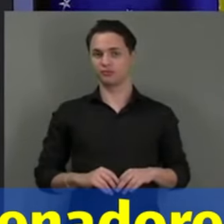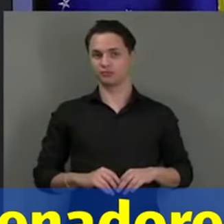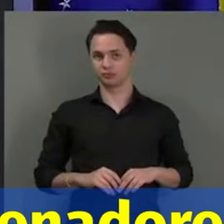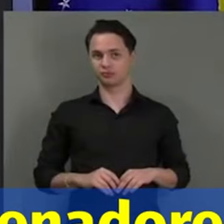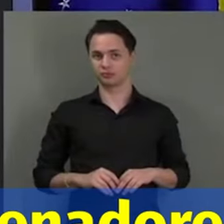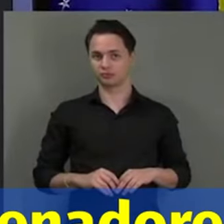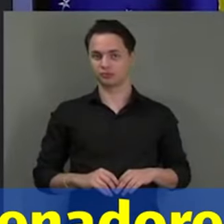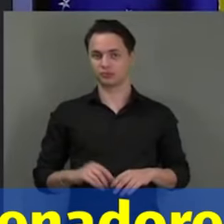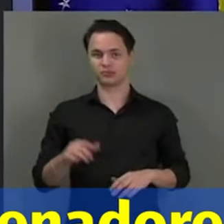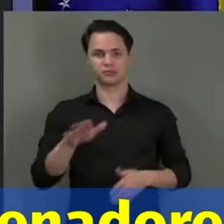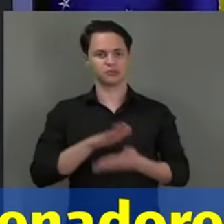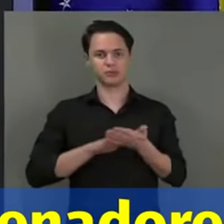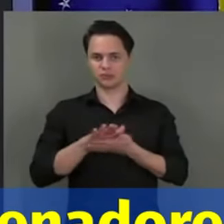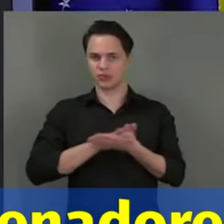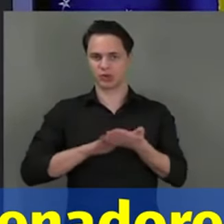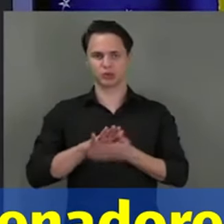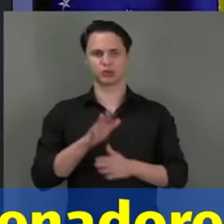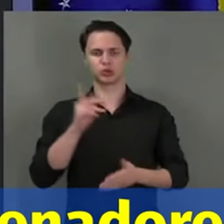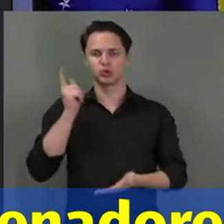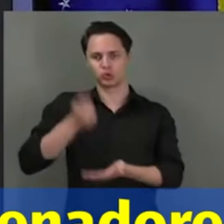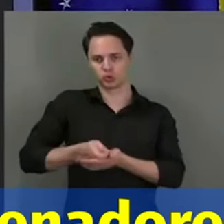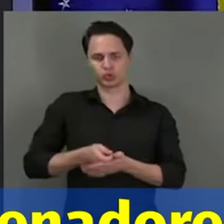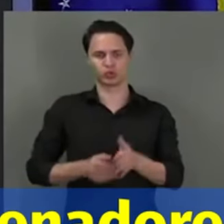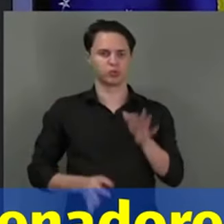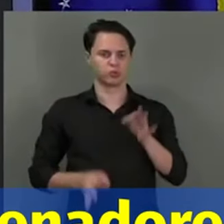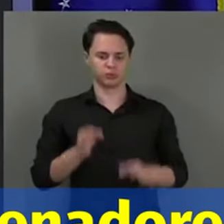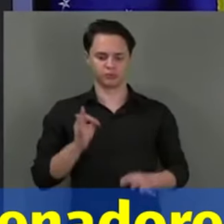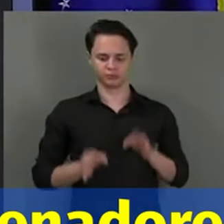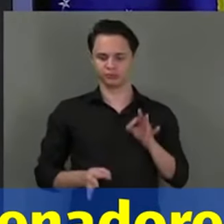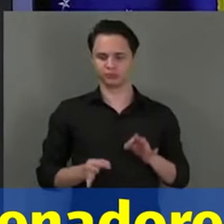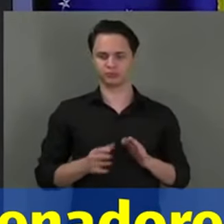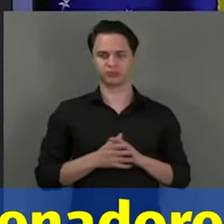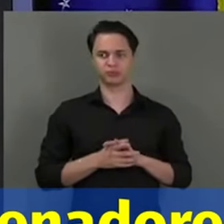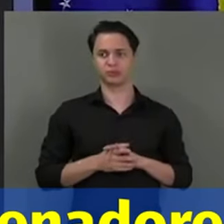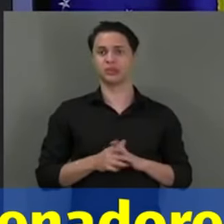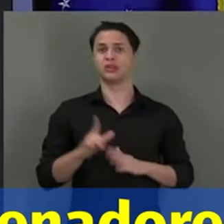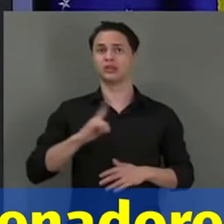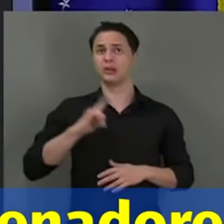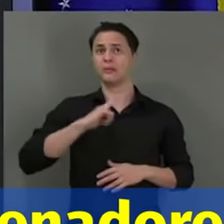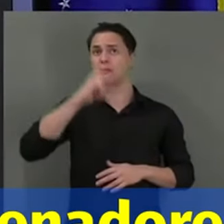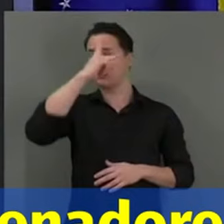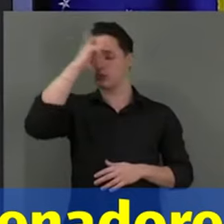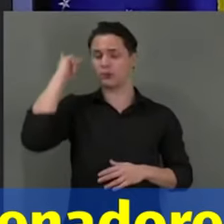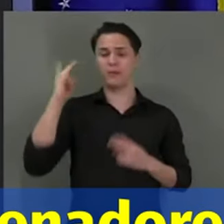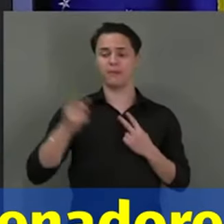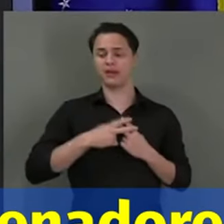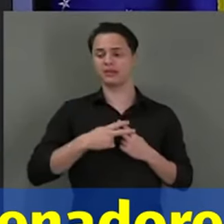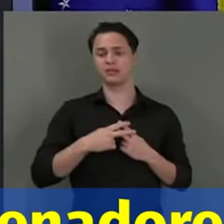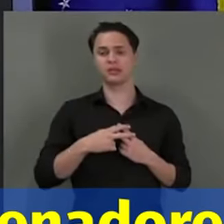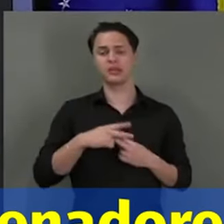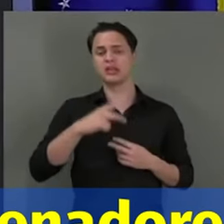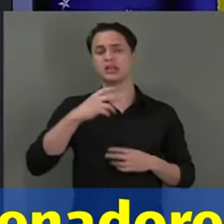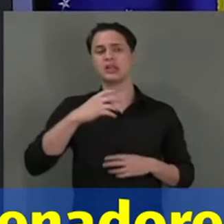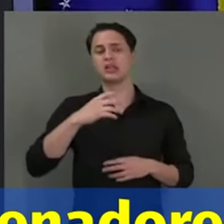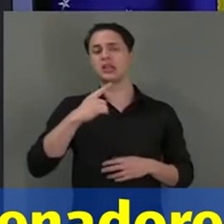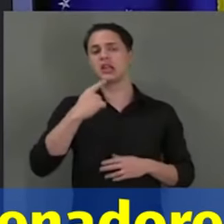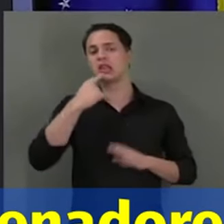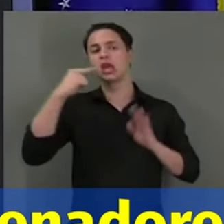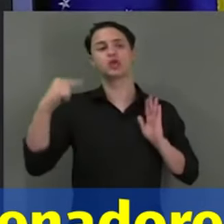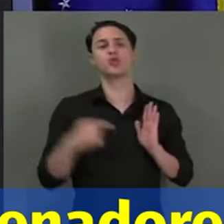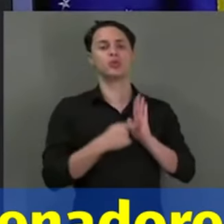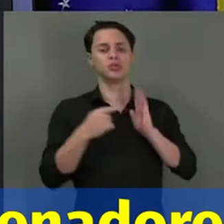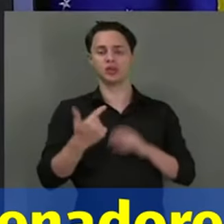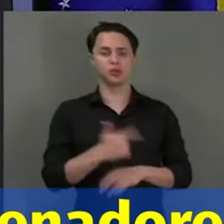Sem julgamento, sem nada. E tem gente preso sem denúncia. Ainda preso na